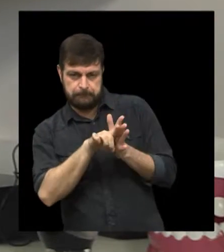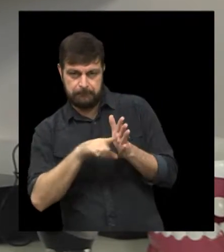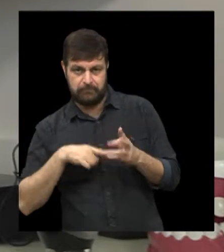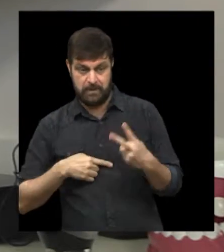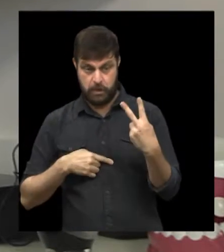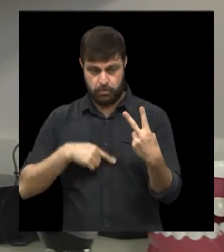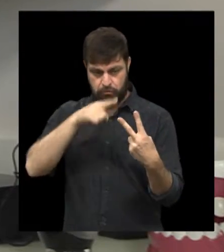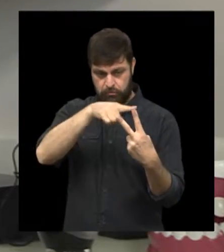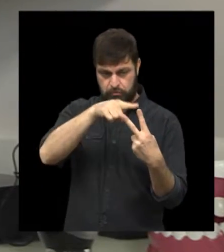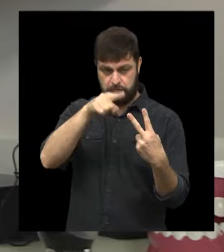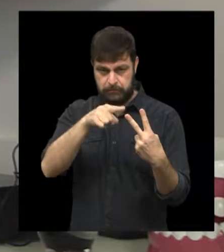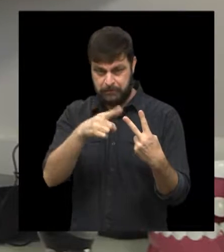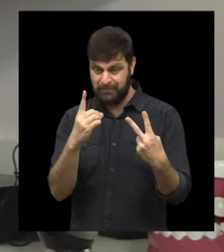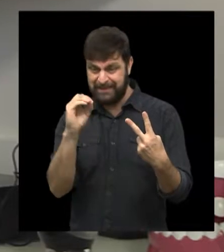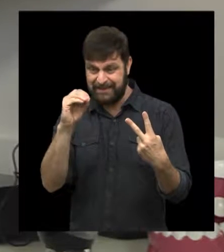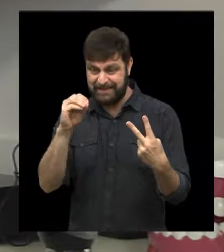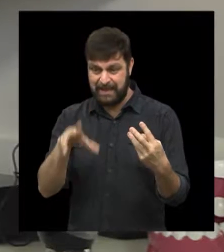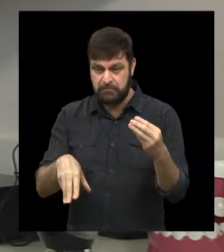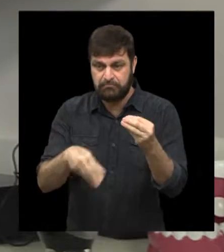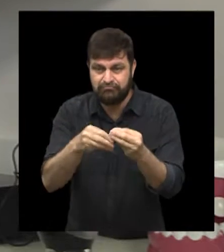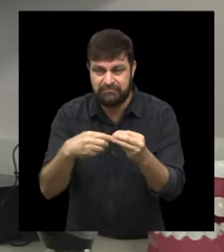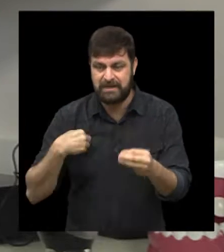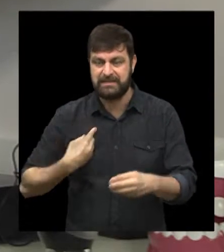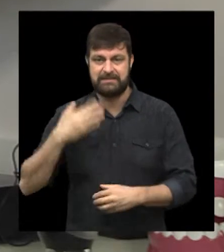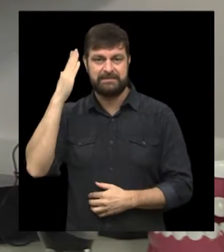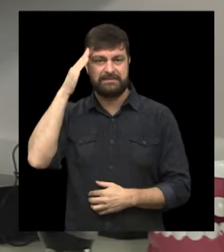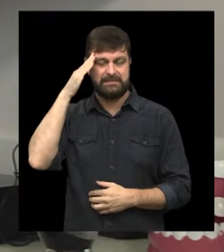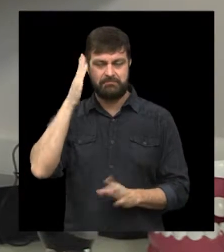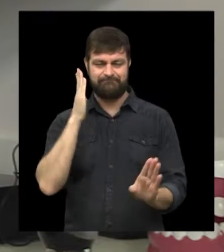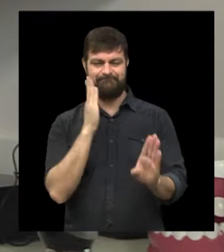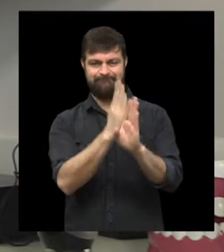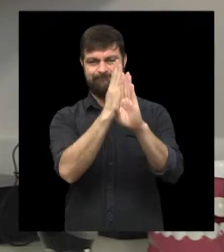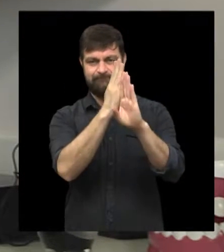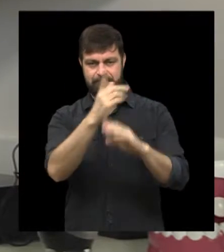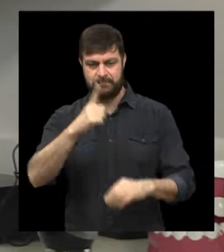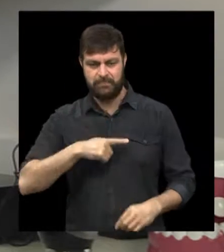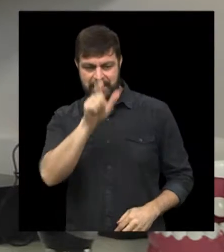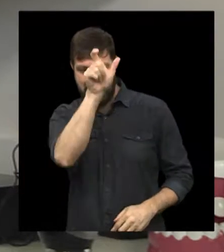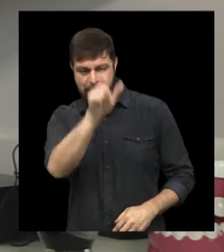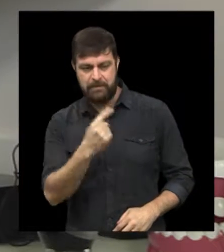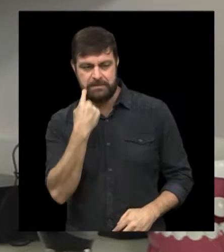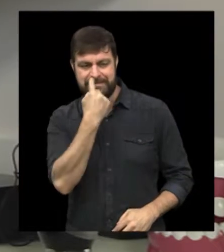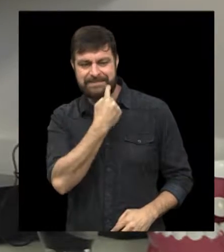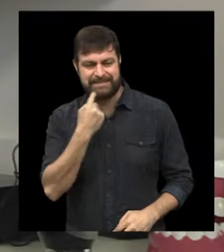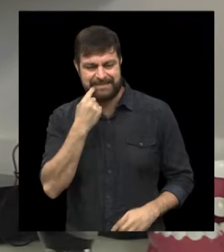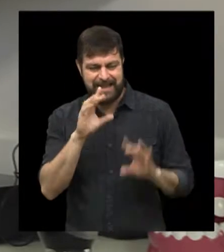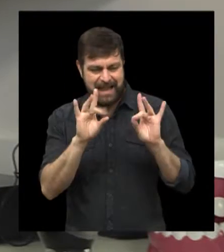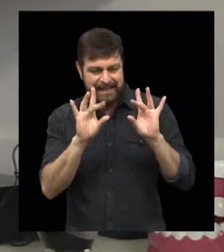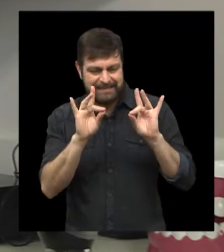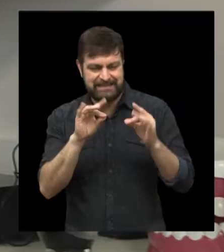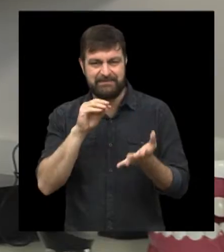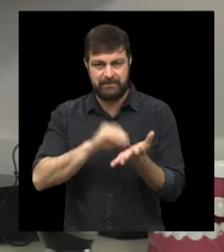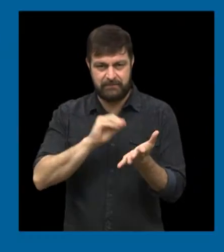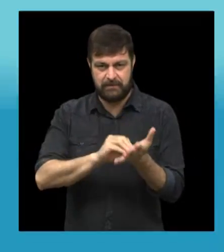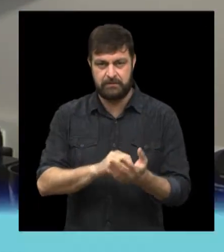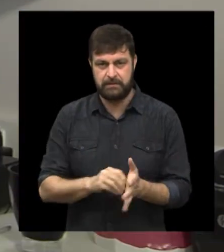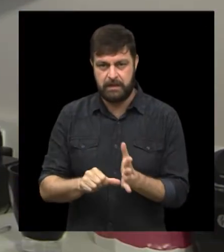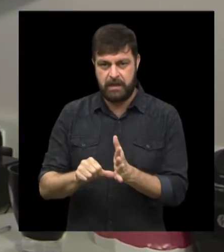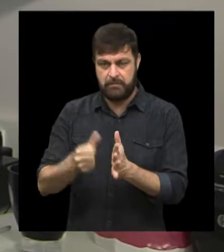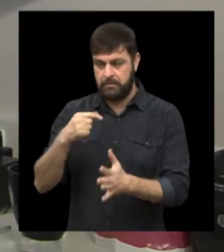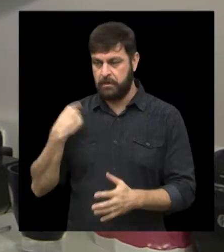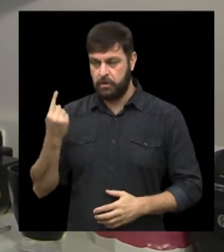dois tipos de cialometria, então com dez minutos a gente já chega a um diagnóstico, mesmo se a pessoa está com falta de saliva ou não.